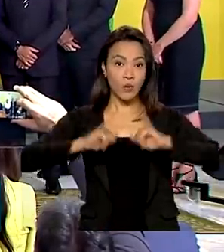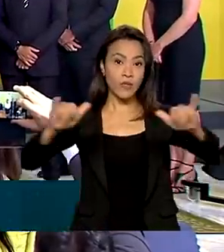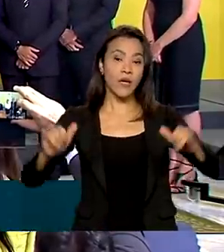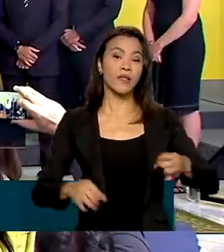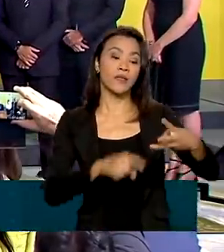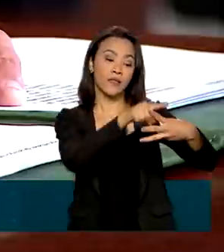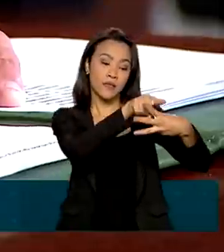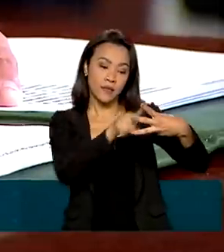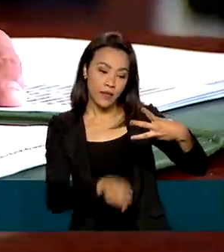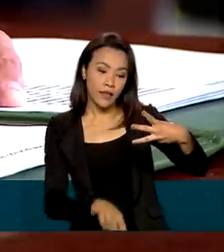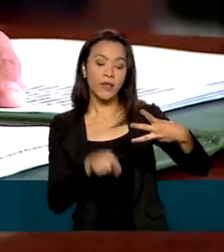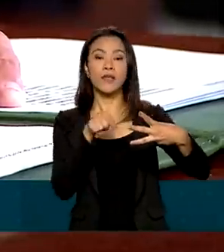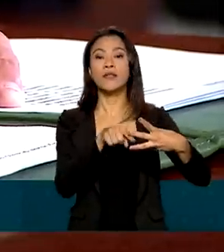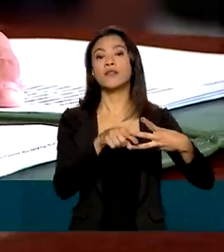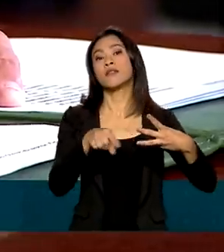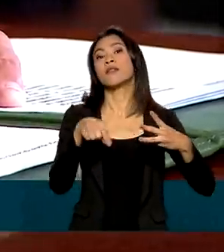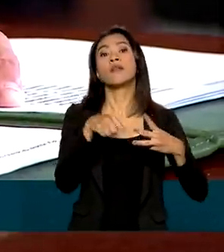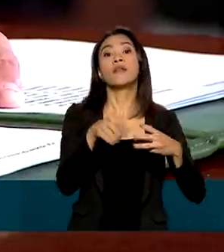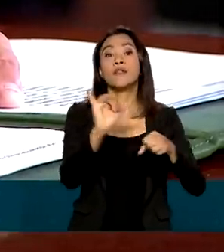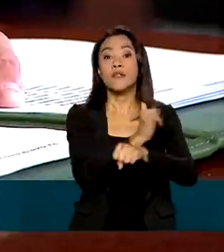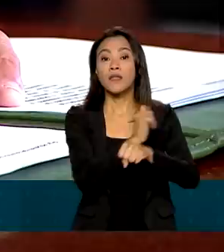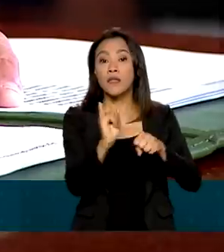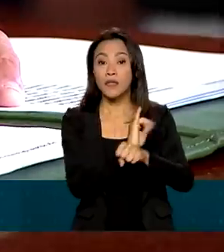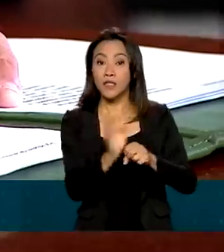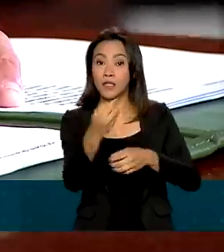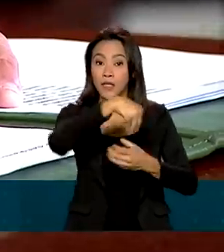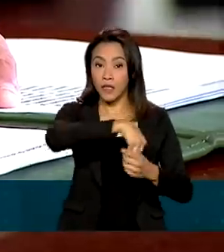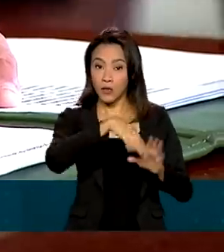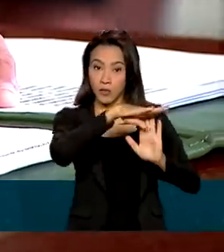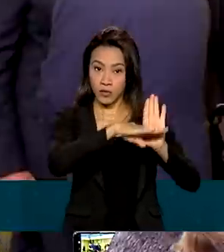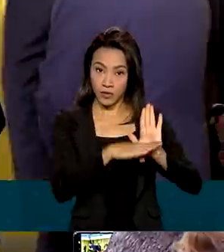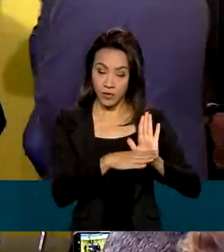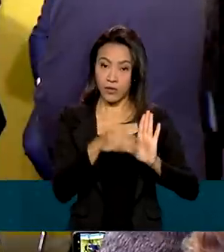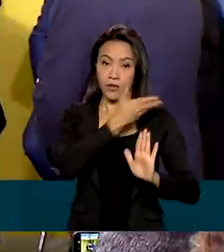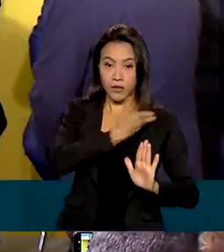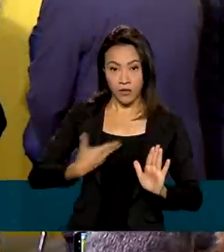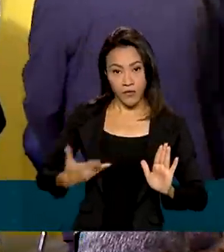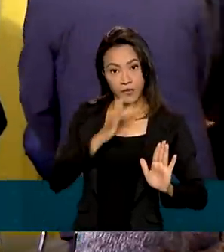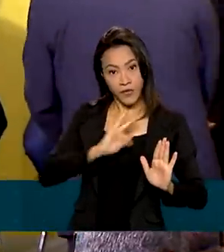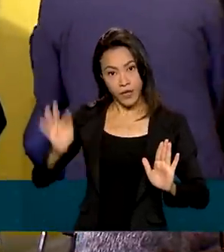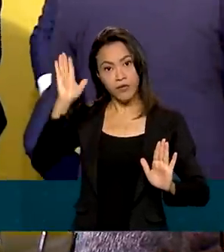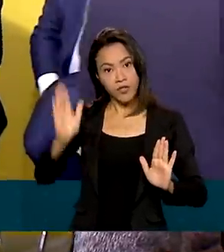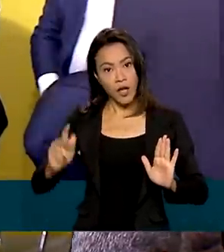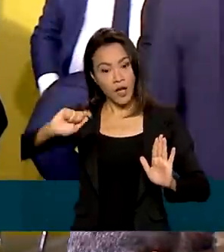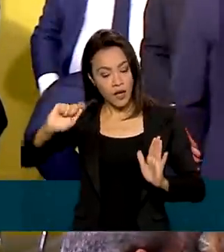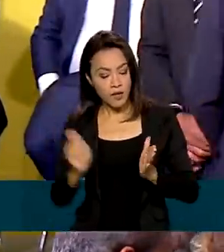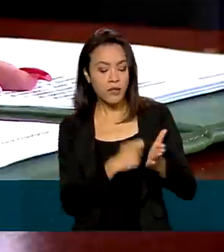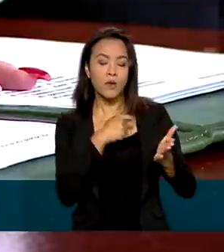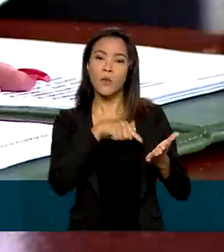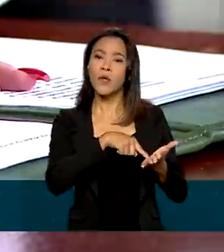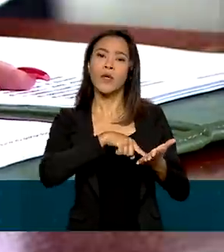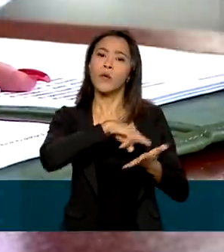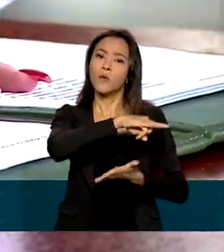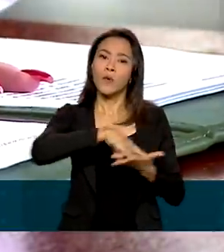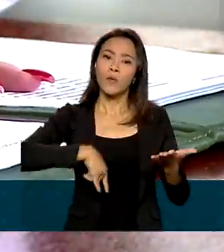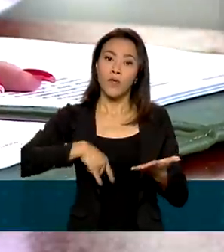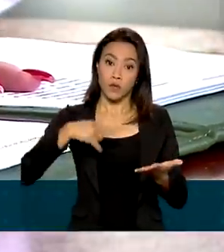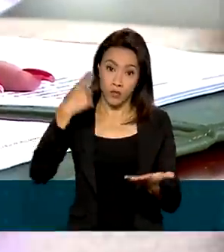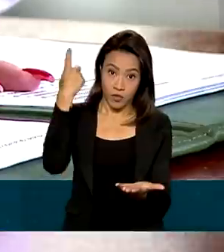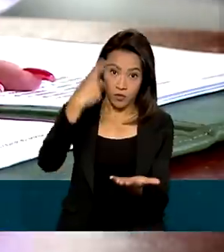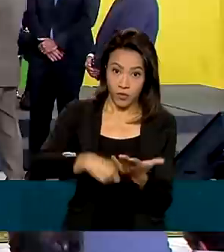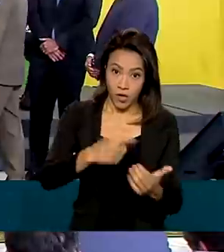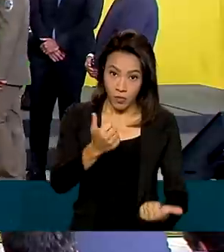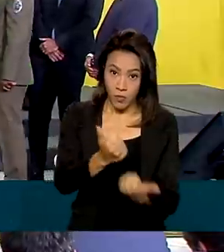medidas dentro do programa Renda e Oportunidade. O governo federal assinou um acordo de cooperação com instituições para